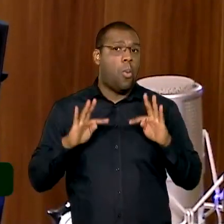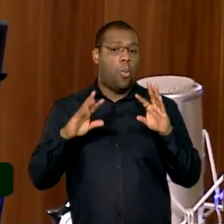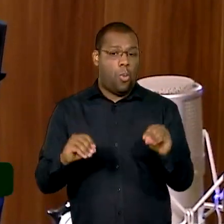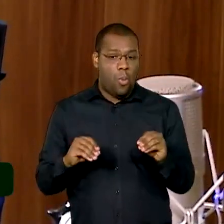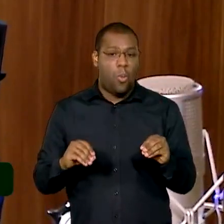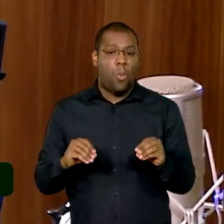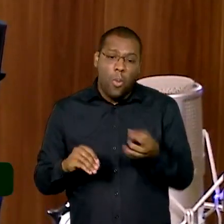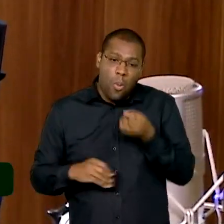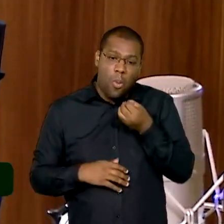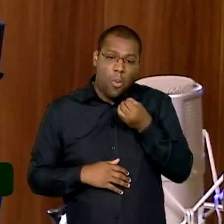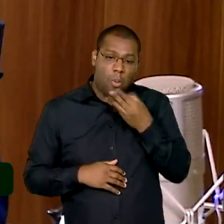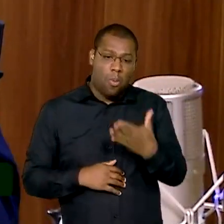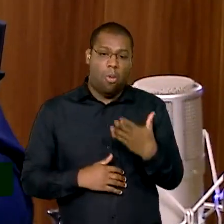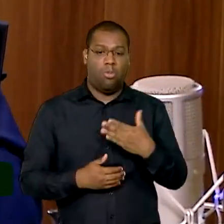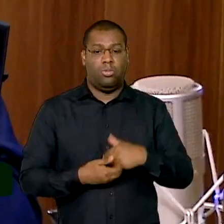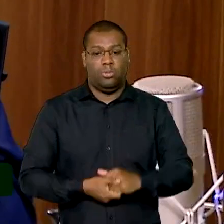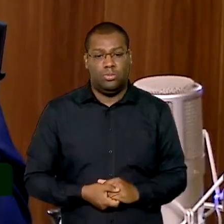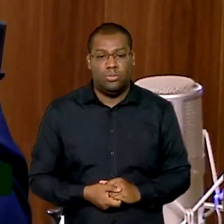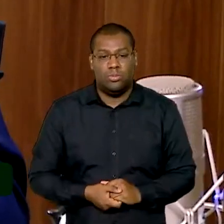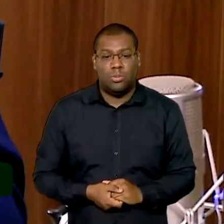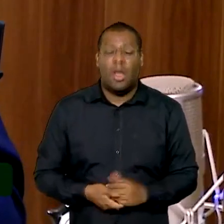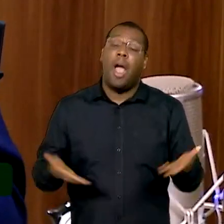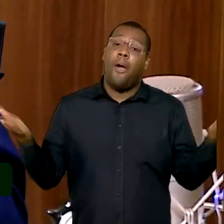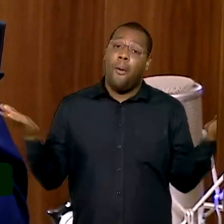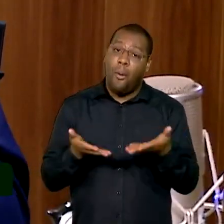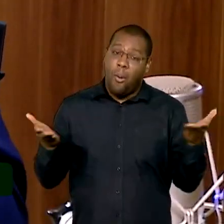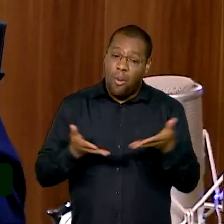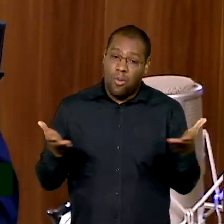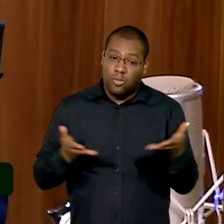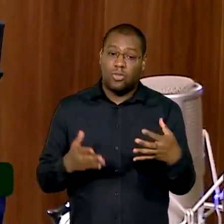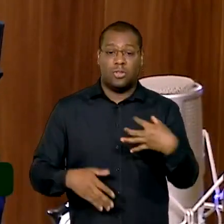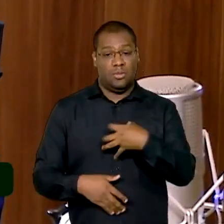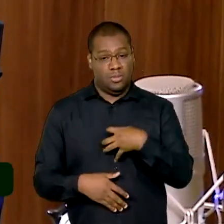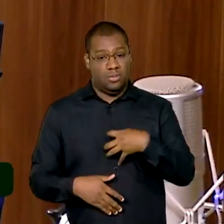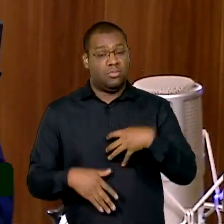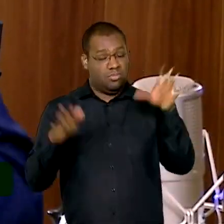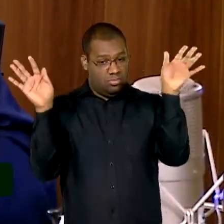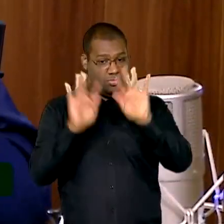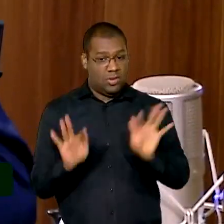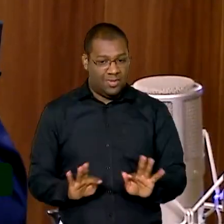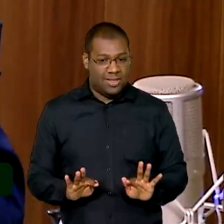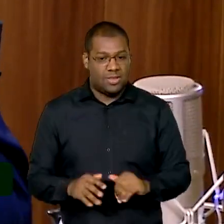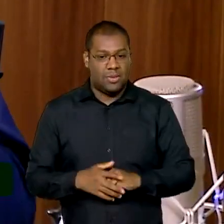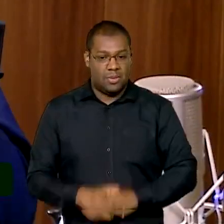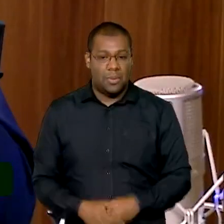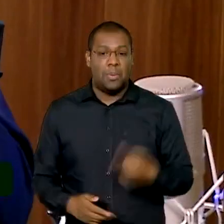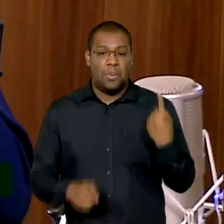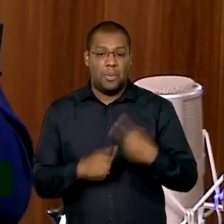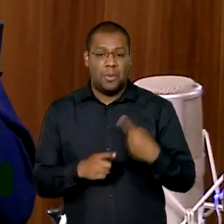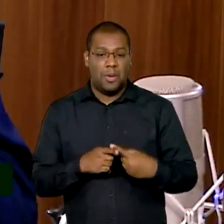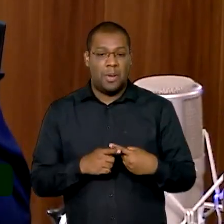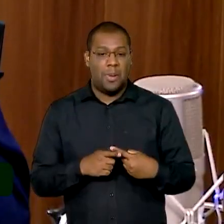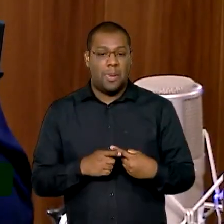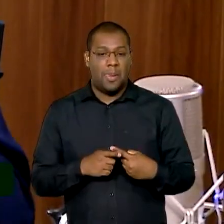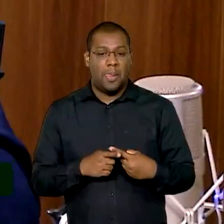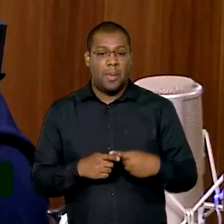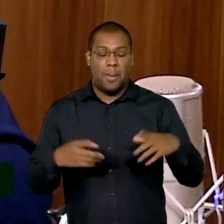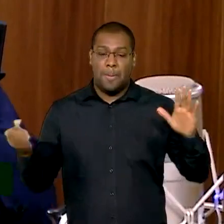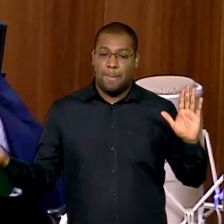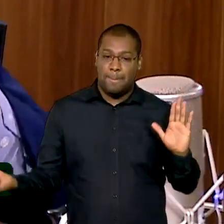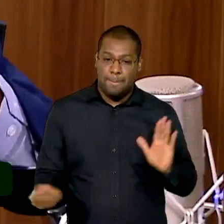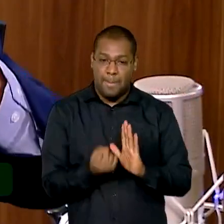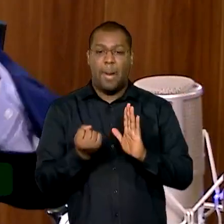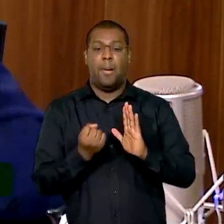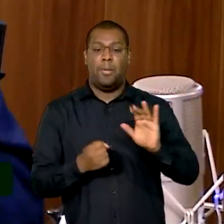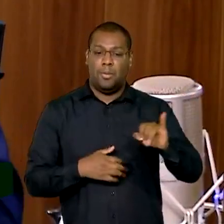positiva que comemoramos hoje e temos que comemorar mesmo porque historicamente é a maior queda na